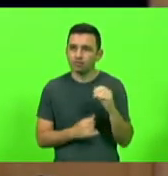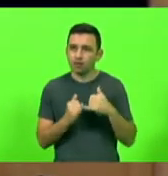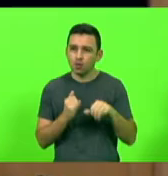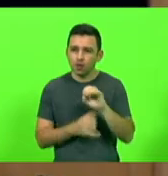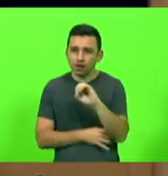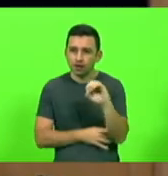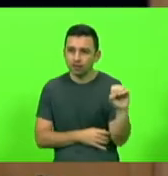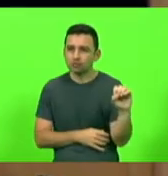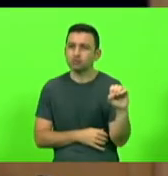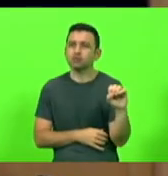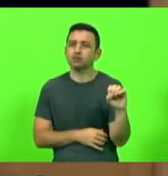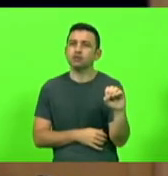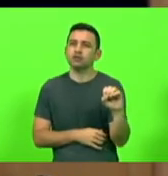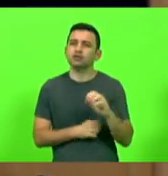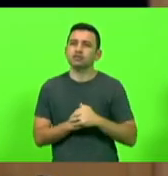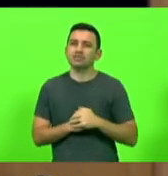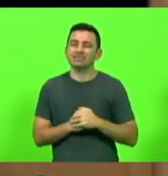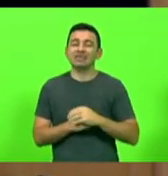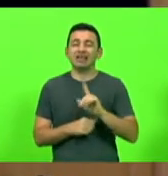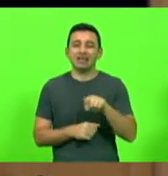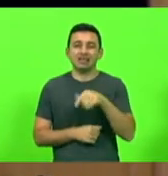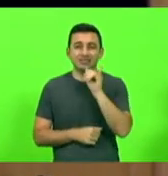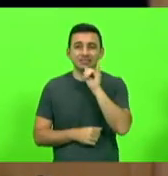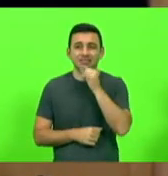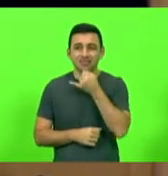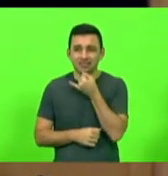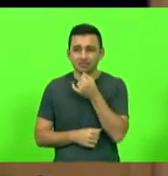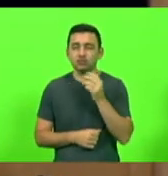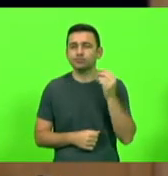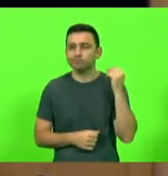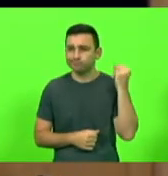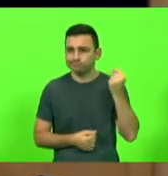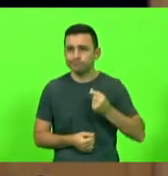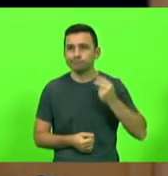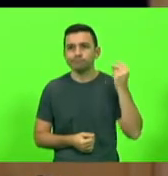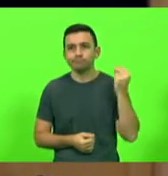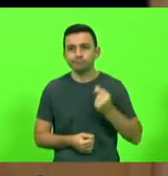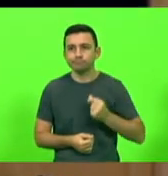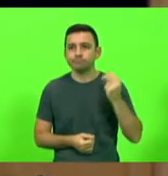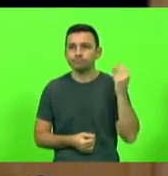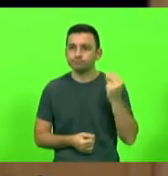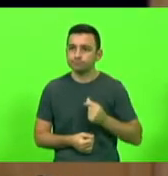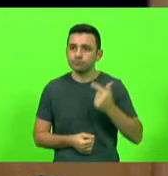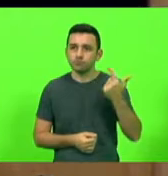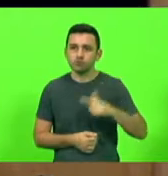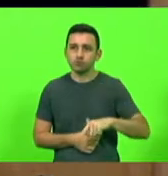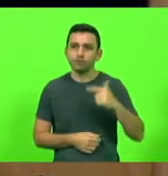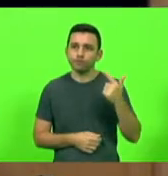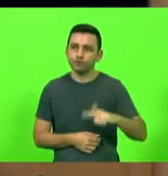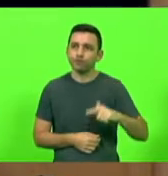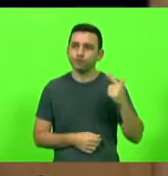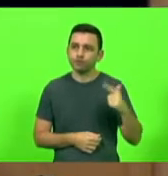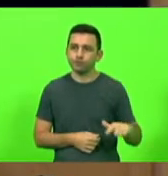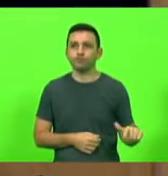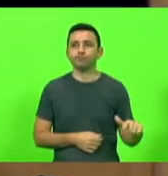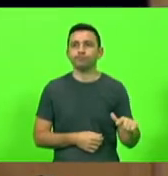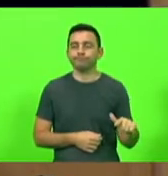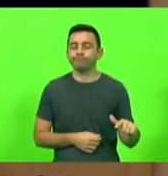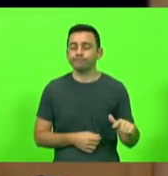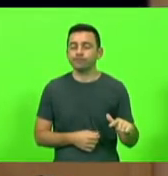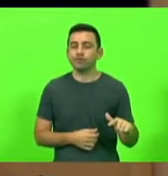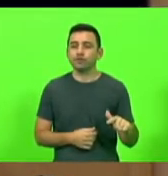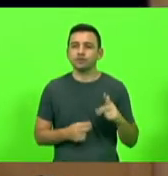é uma situação triste que vem se arrastando e que vem se repetindo praticamente